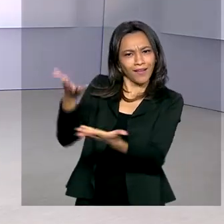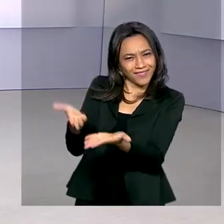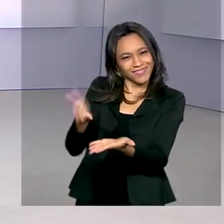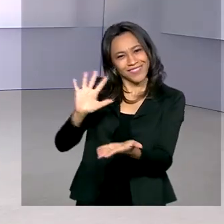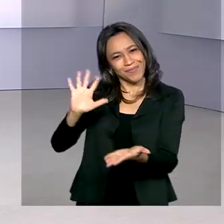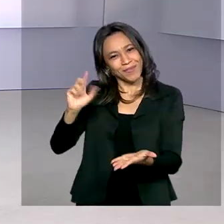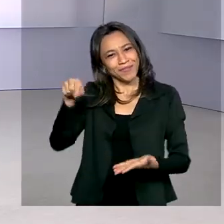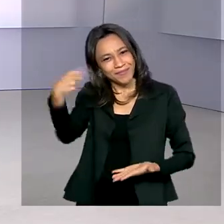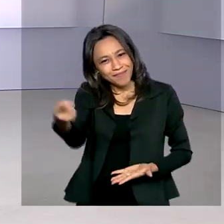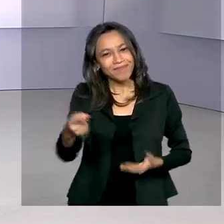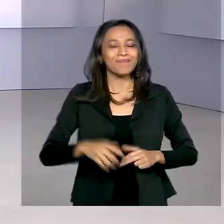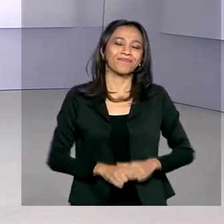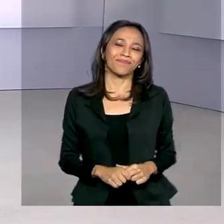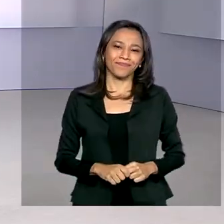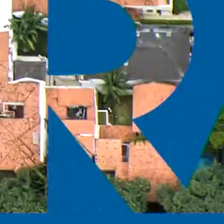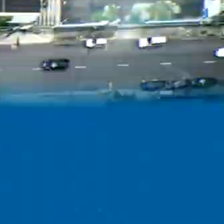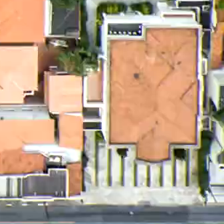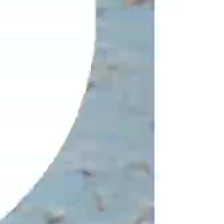Até a próxima edição!